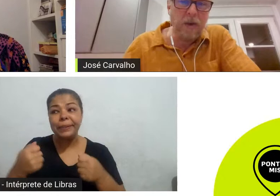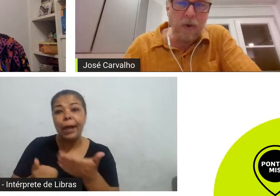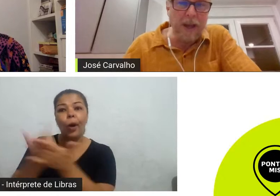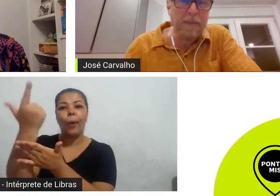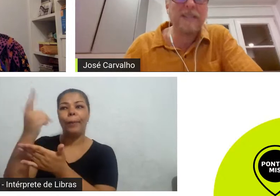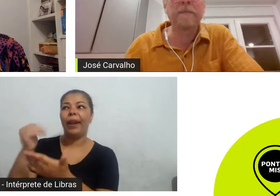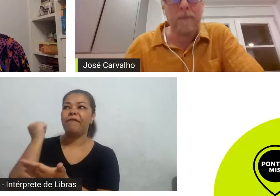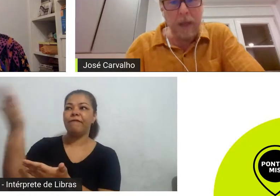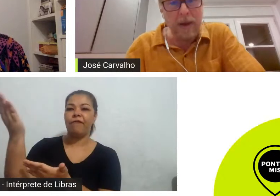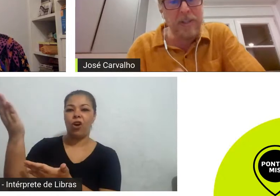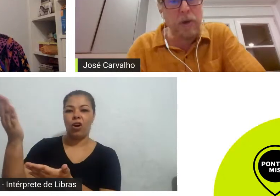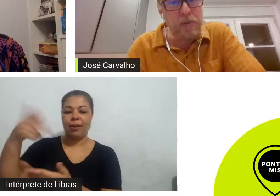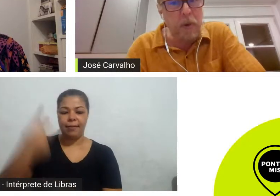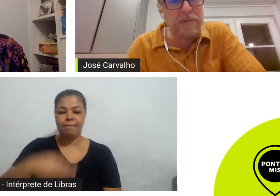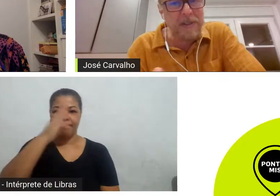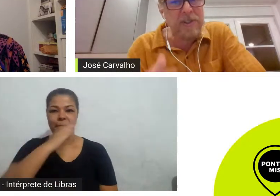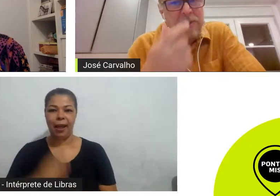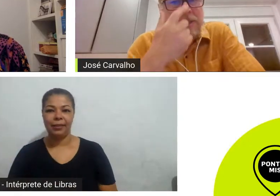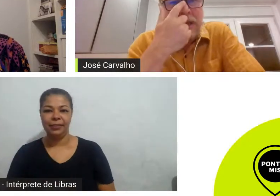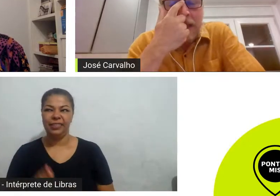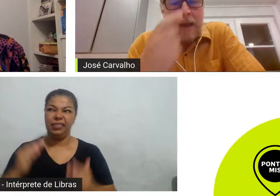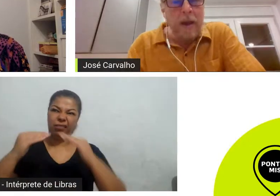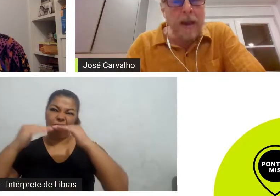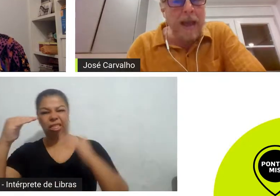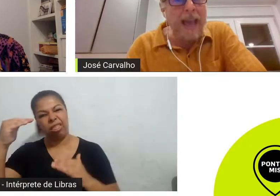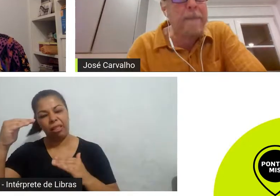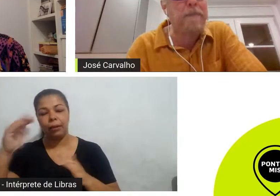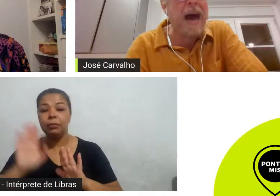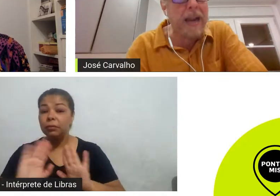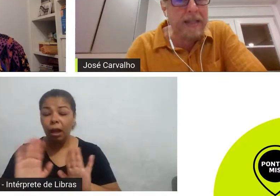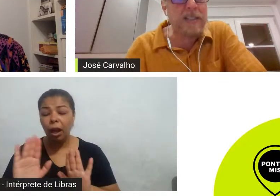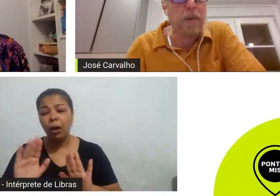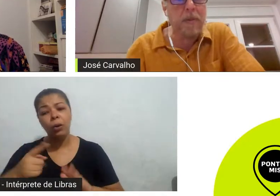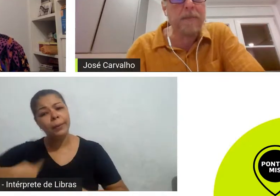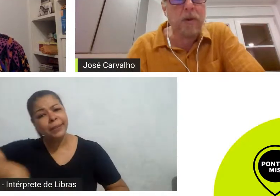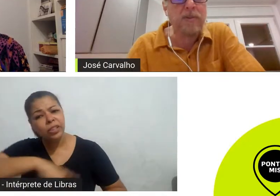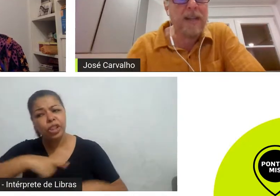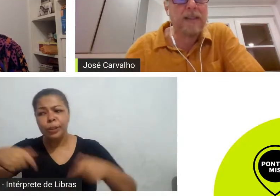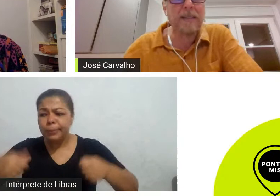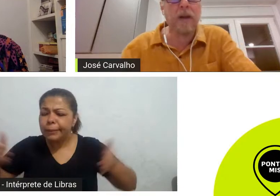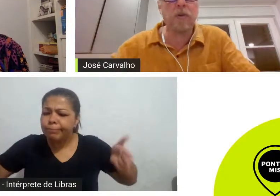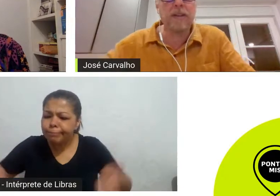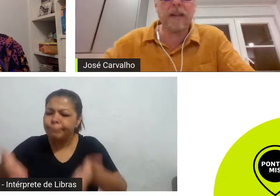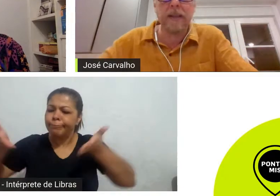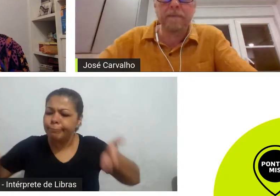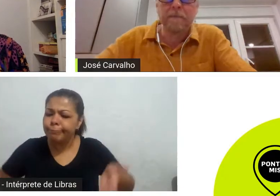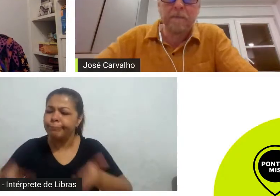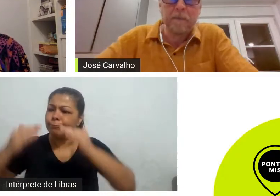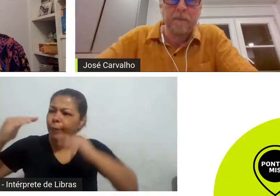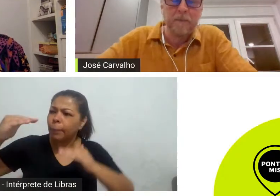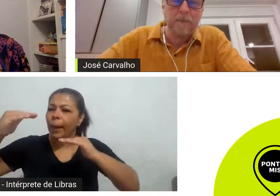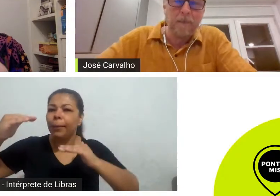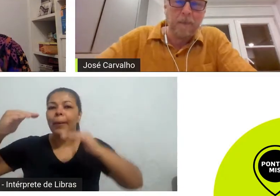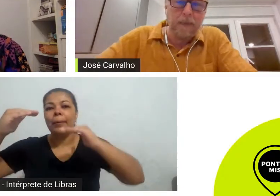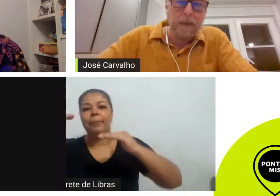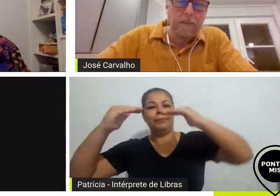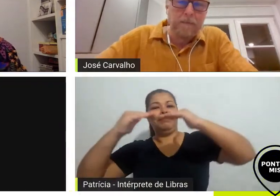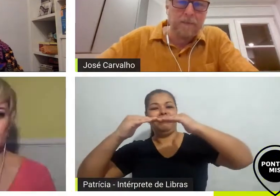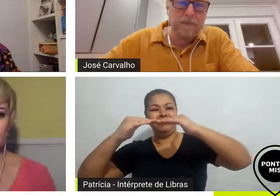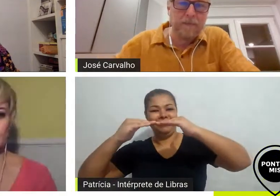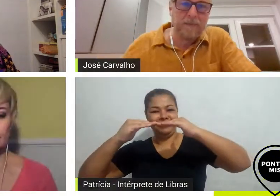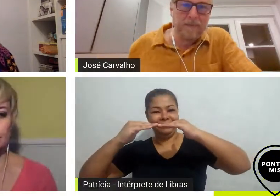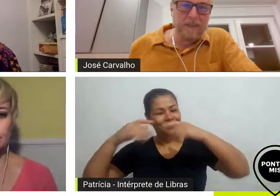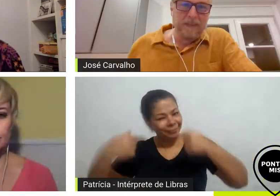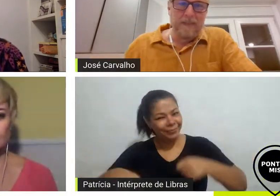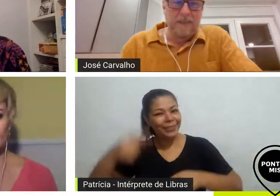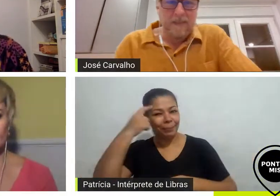uma vergonha mas eu acho que aos poucos a gente repara esse problema e conserta essa conta aí é